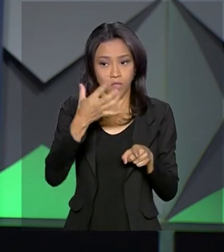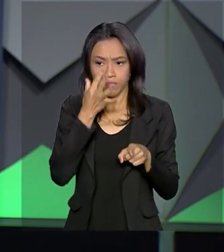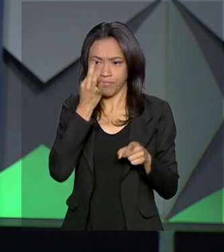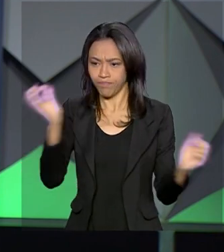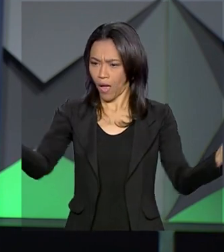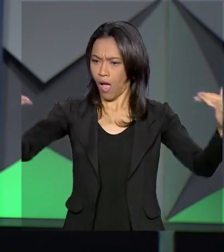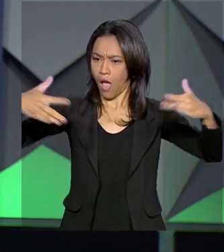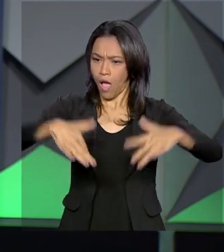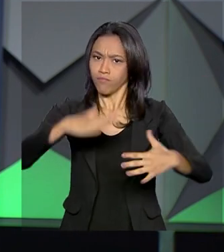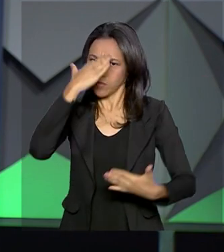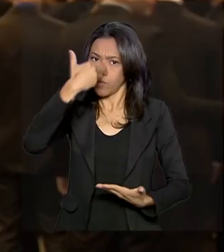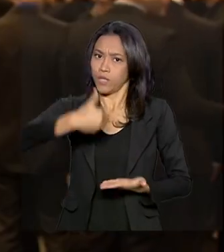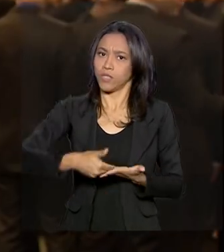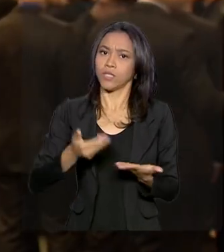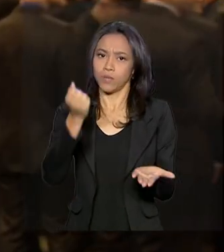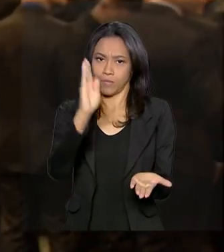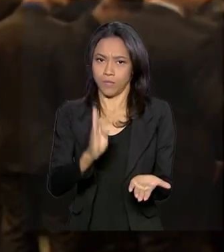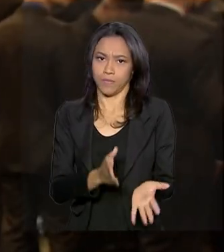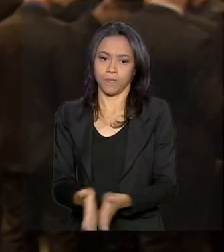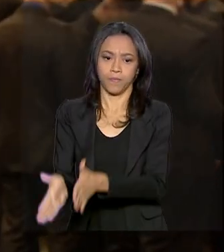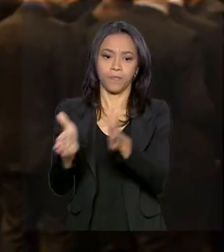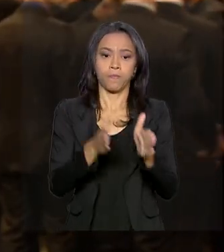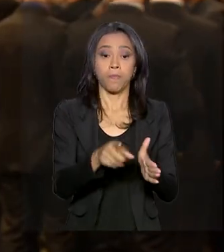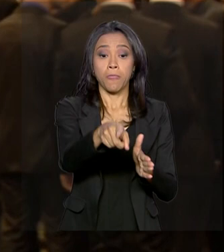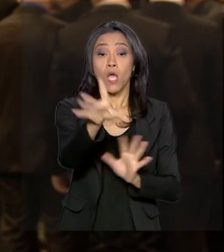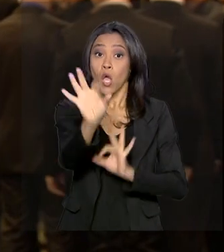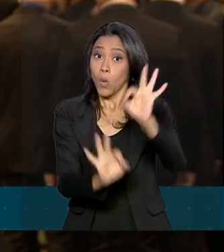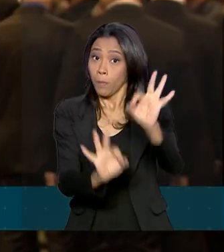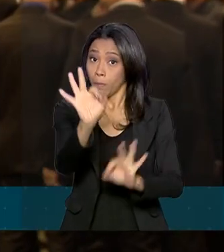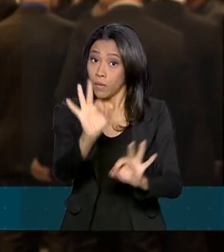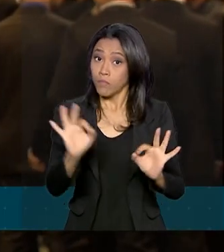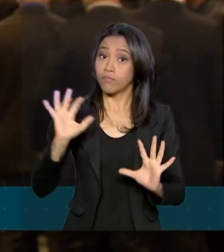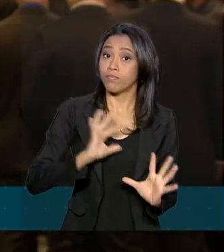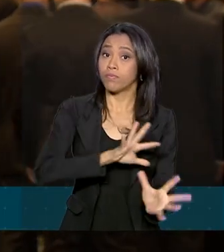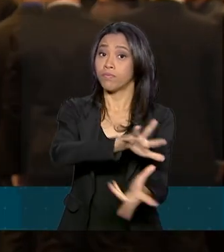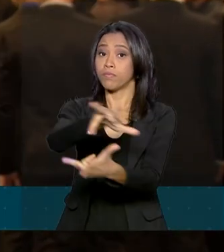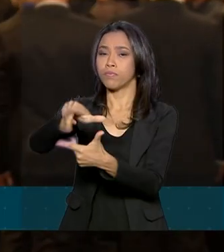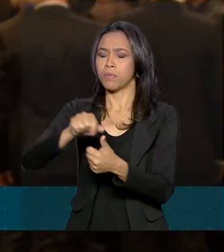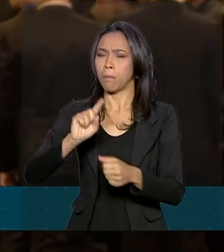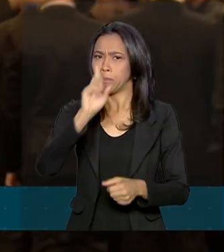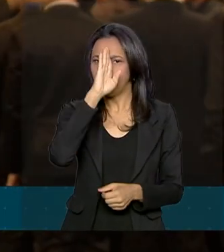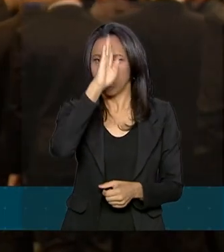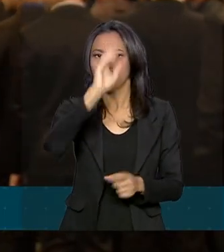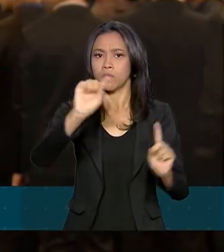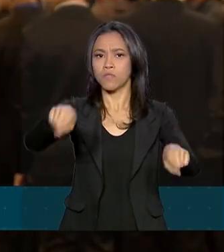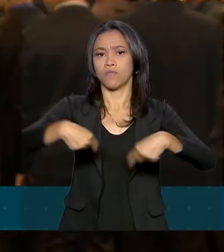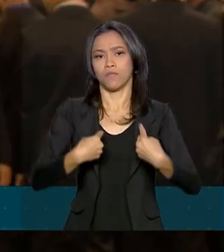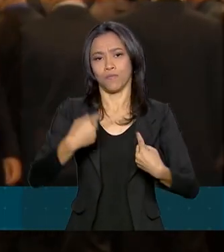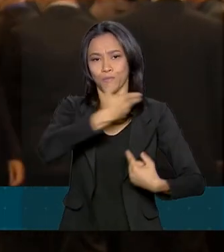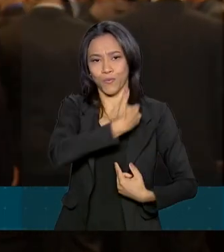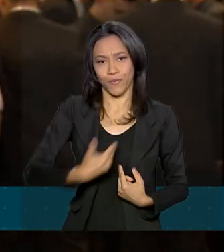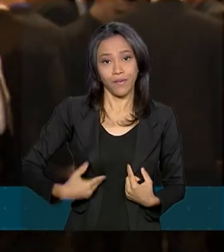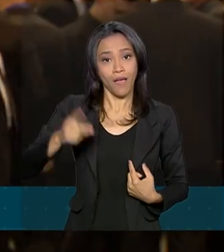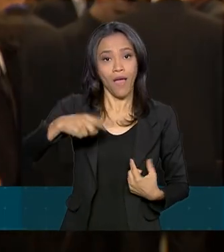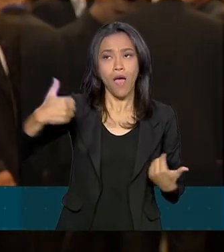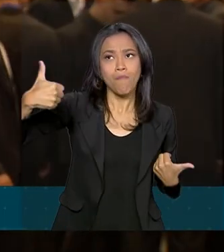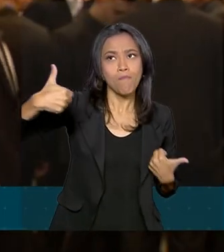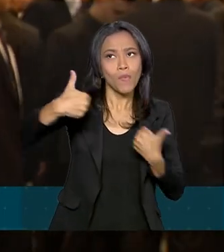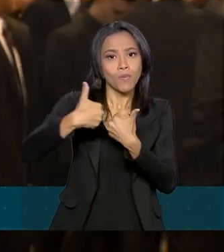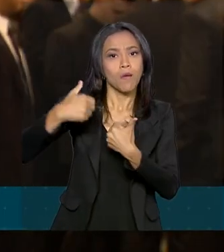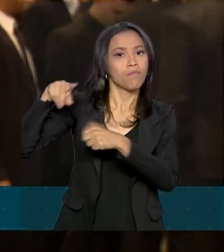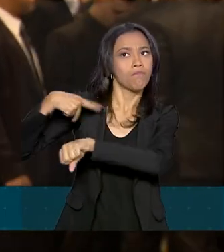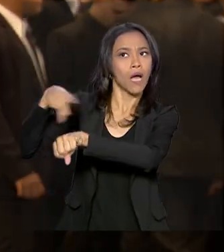acreditando no Brasil. No plano internacional, um dos principais desafios do governo é aproximar o Brasil dos países